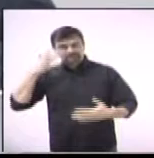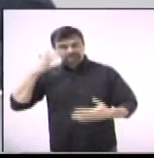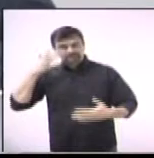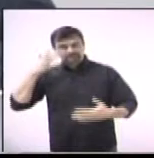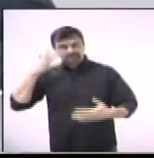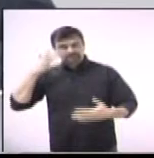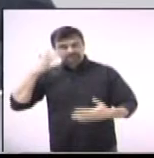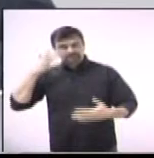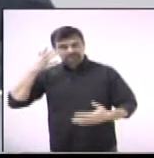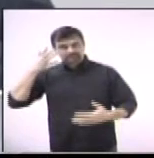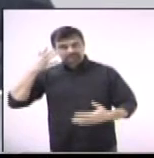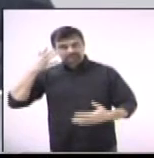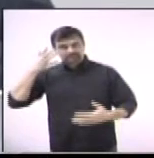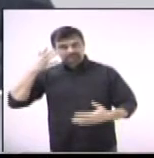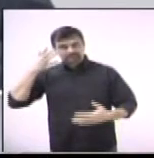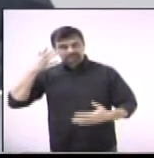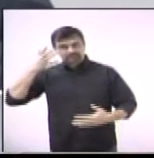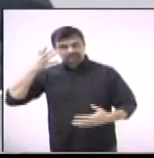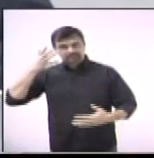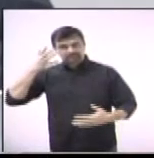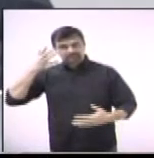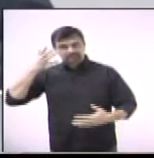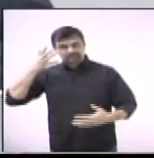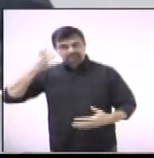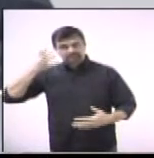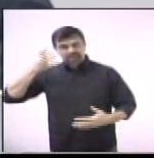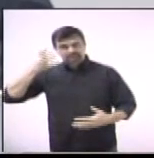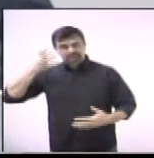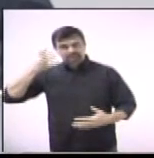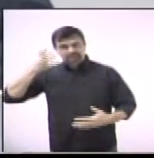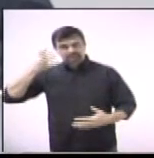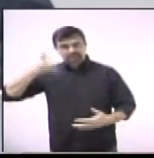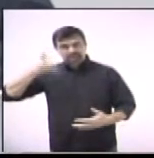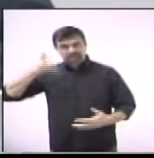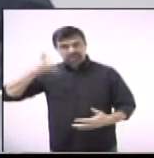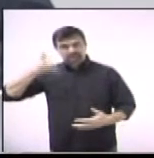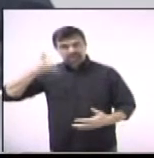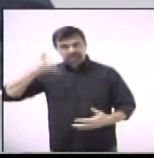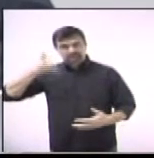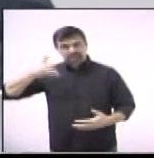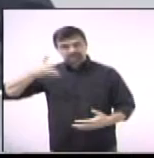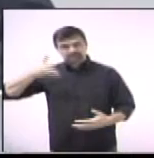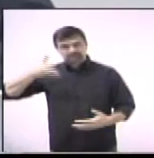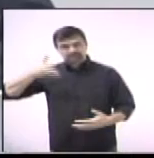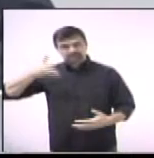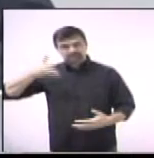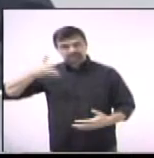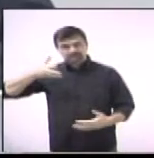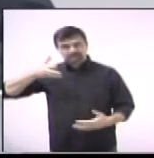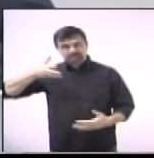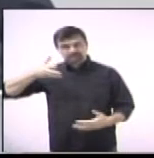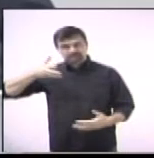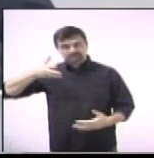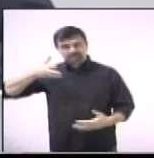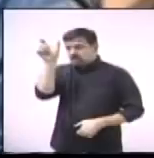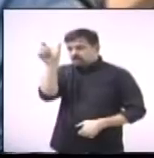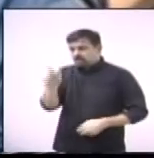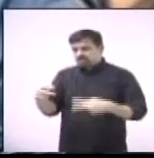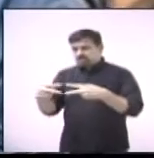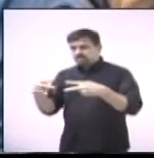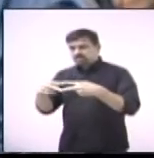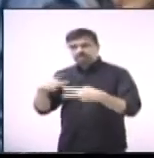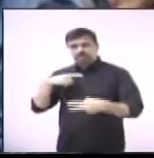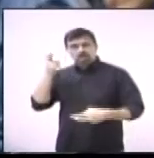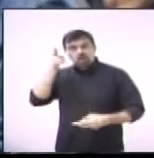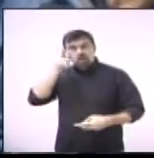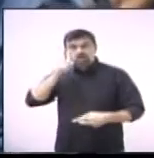cada vez mais, se traga aí cada vez mais título para a nossa cidade, que é um orgulho para nós de Paulínia, ter aí paulinenses trazendo o título e levando